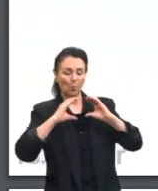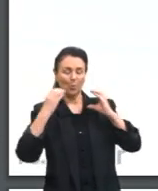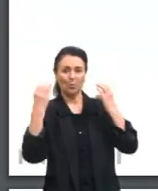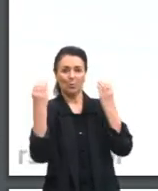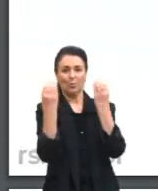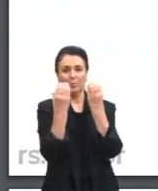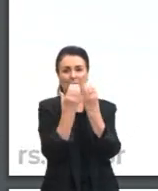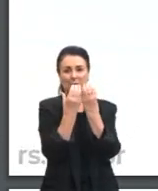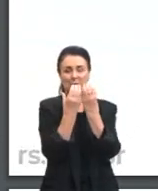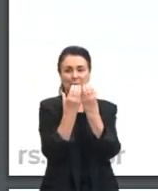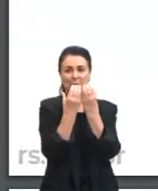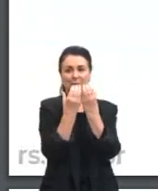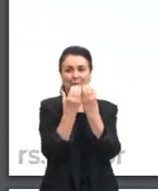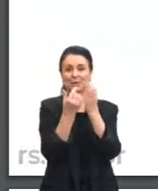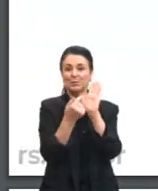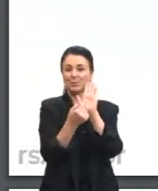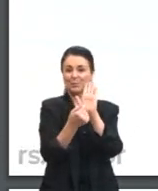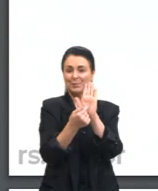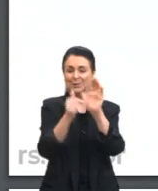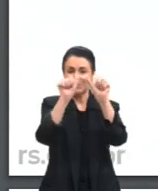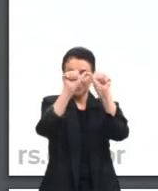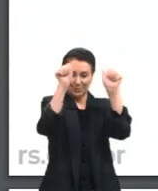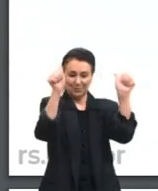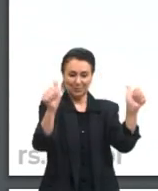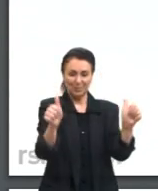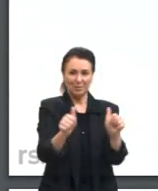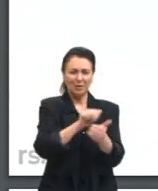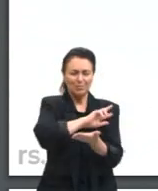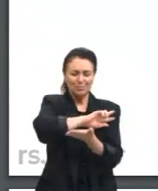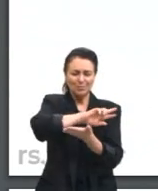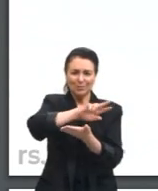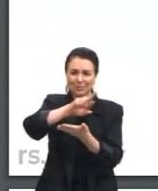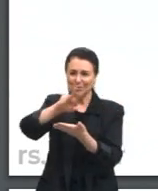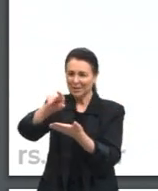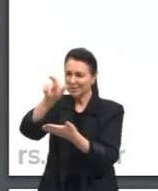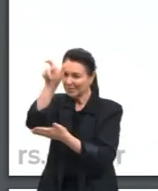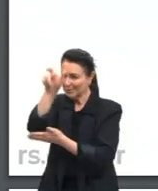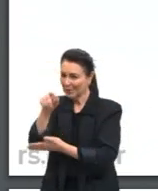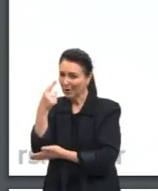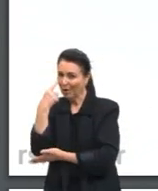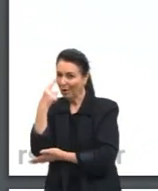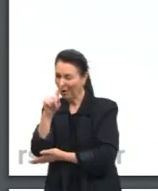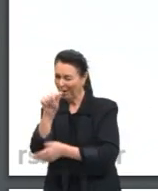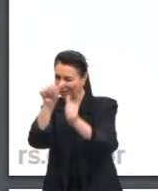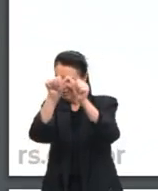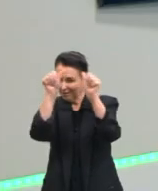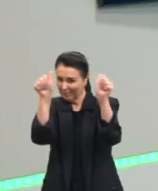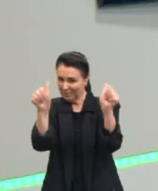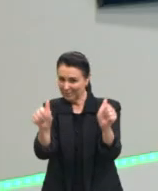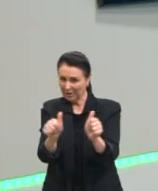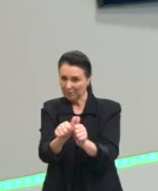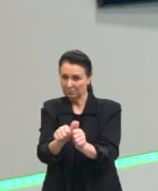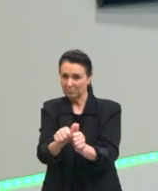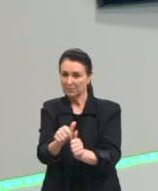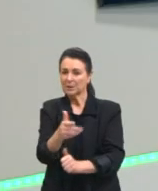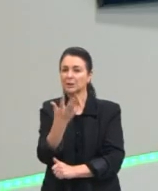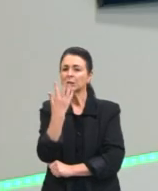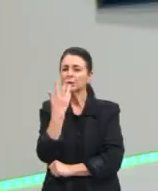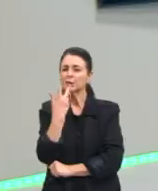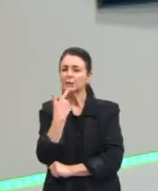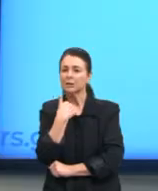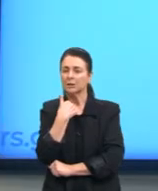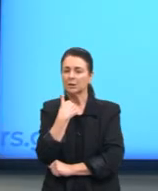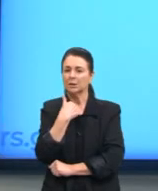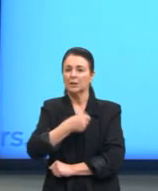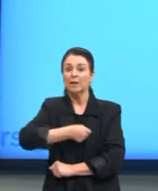E aqui eu trouxe pra vocês uma imagem com diversas pessoas. aqui a gente tem crianças, a gente tem